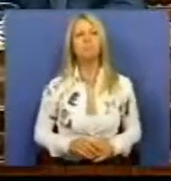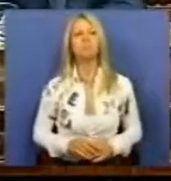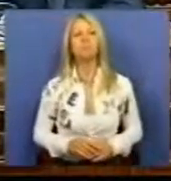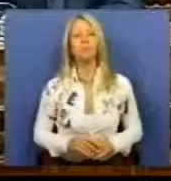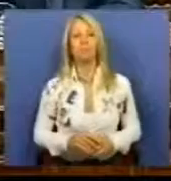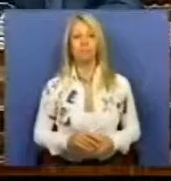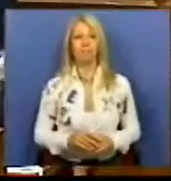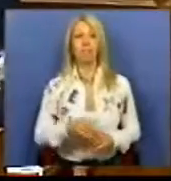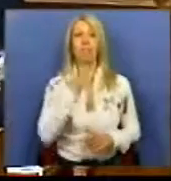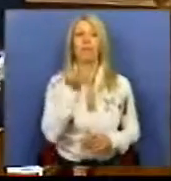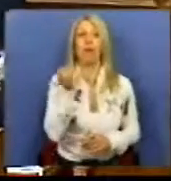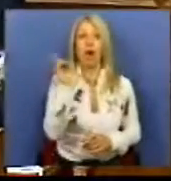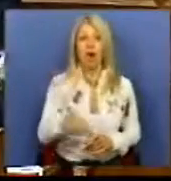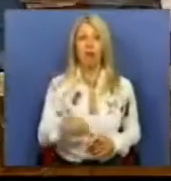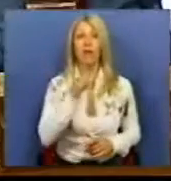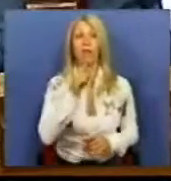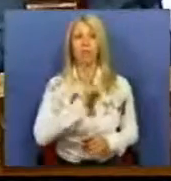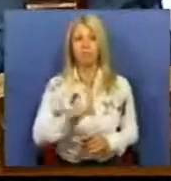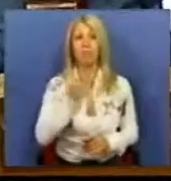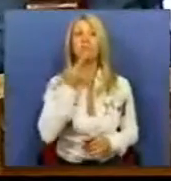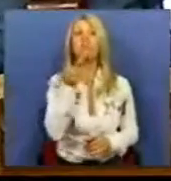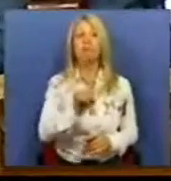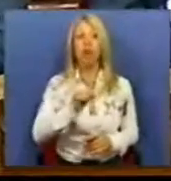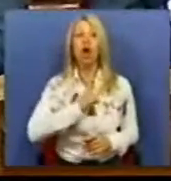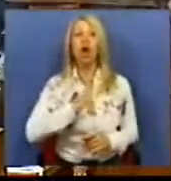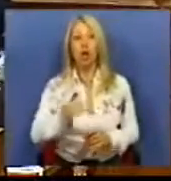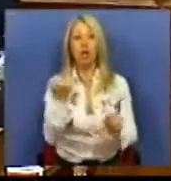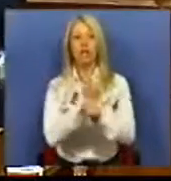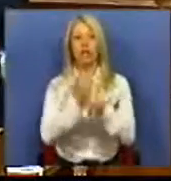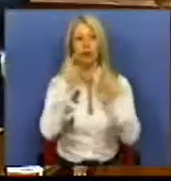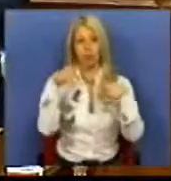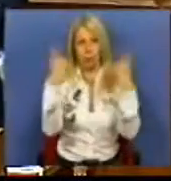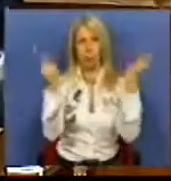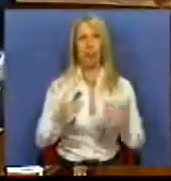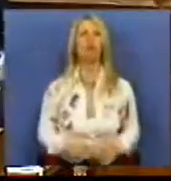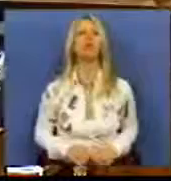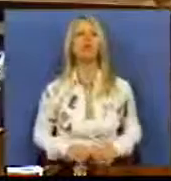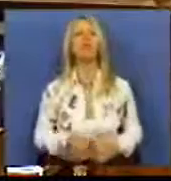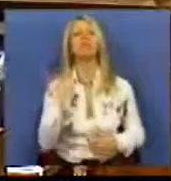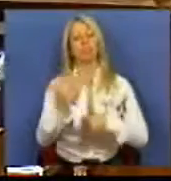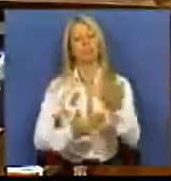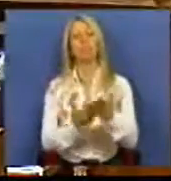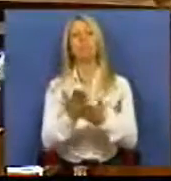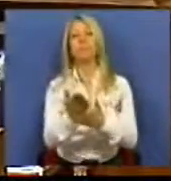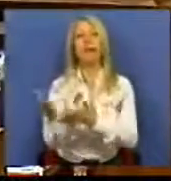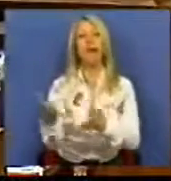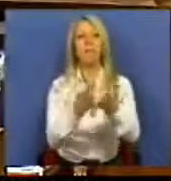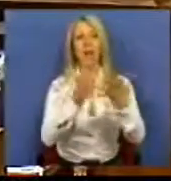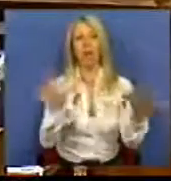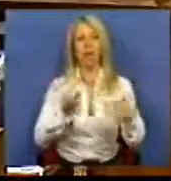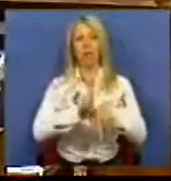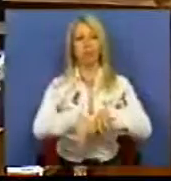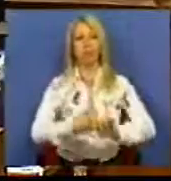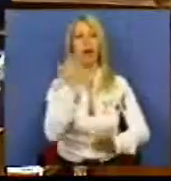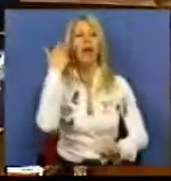Retoma a ofensiva contra os serviços públicos. Prossegue o caminho da degradação das reformas que